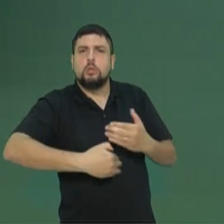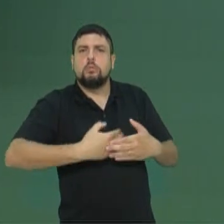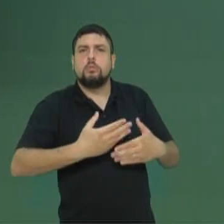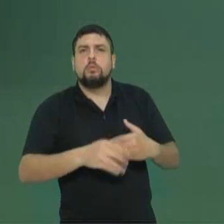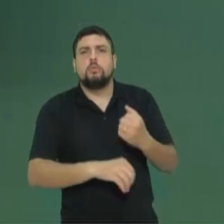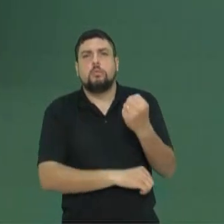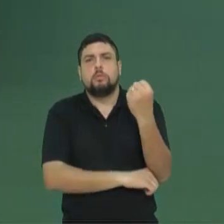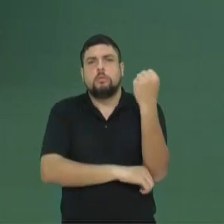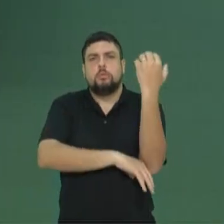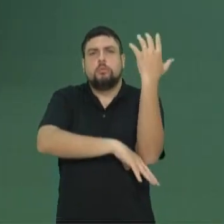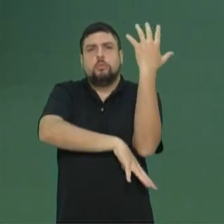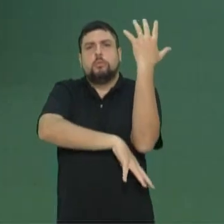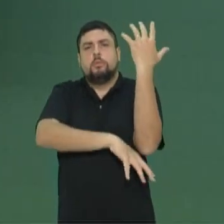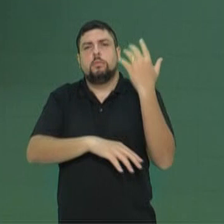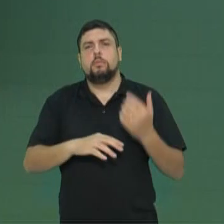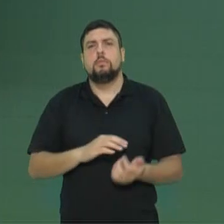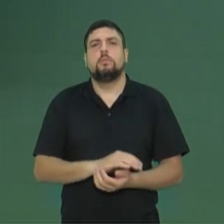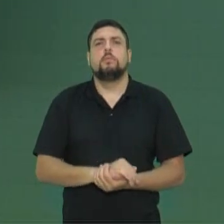de raízes.